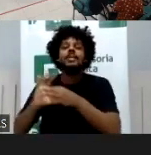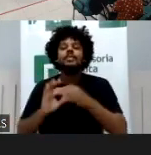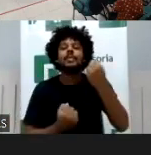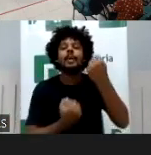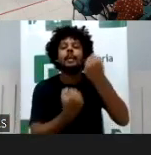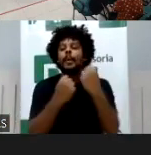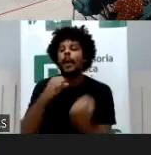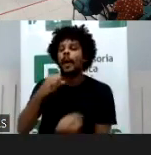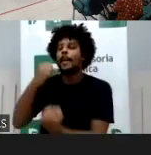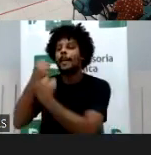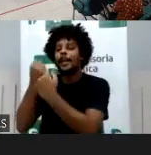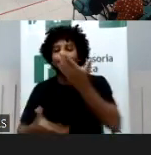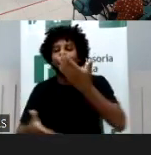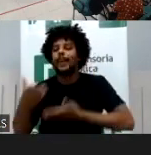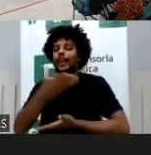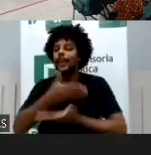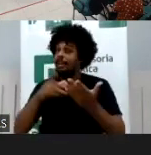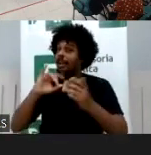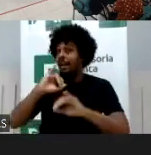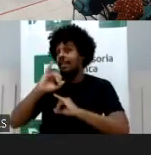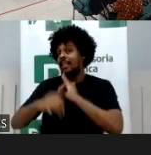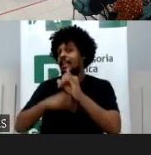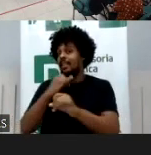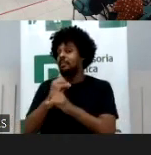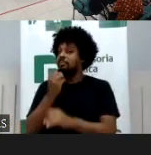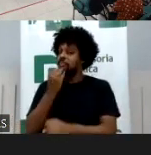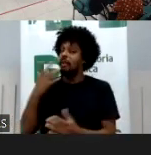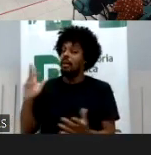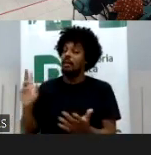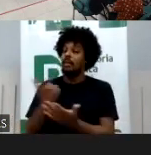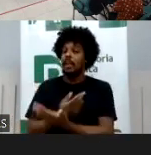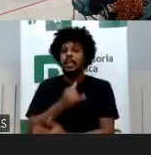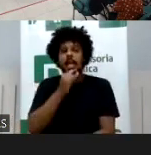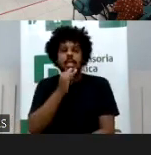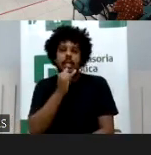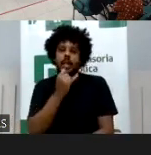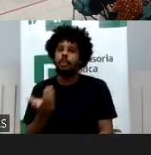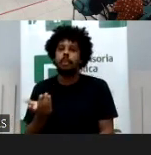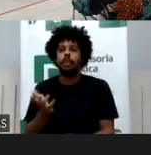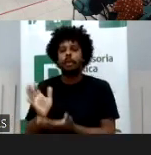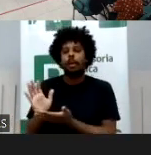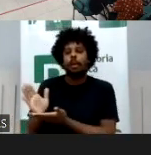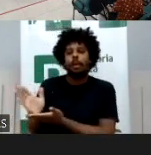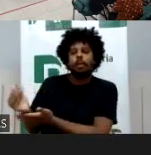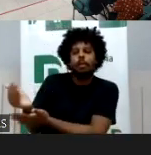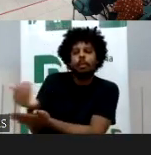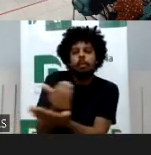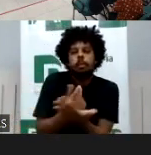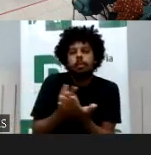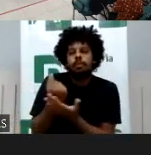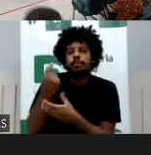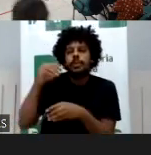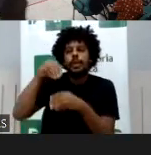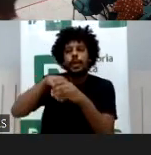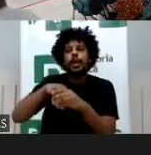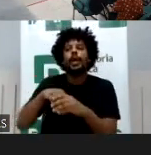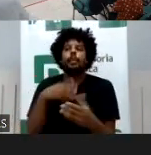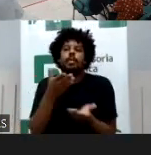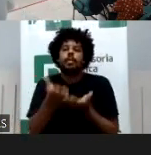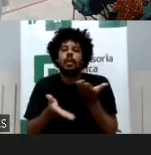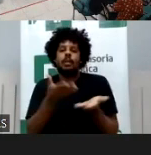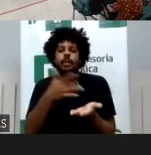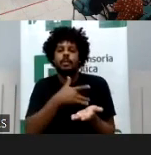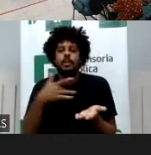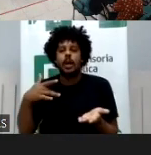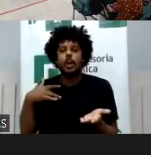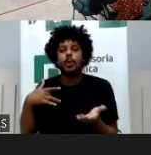Isso é um fenômeno na internet, tá? Desde as vaquinhas digitais para tratamentos de saúde, desde os pais cujos filhos têm doenças